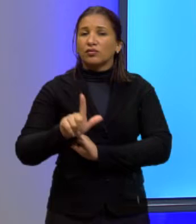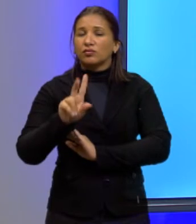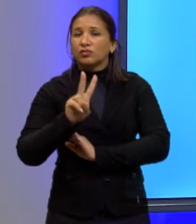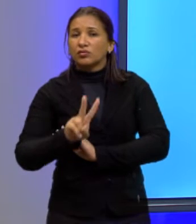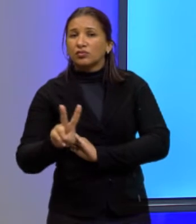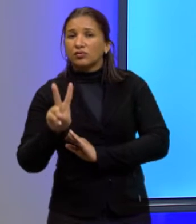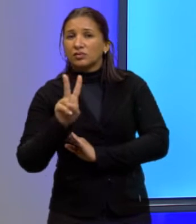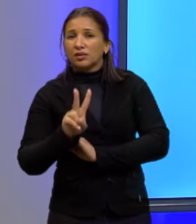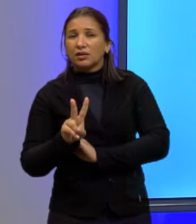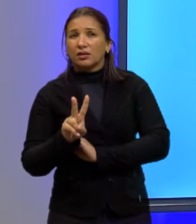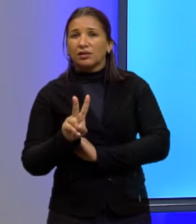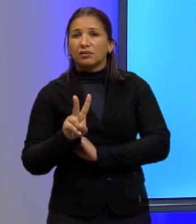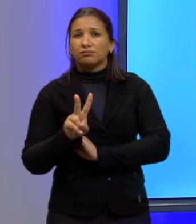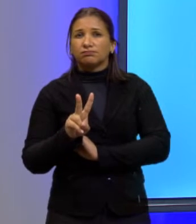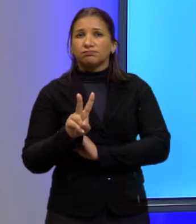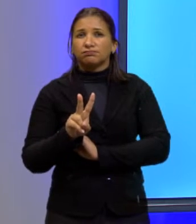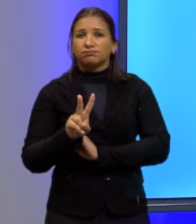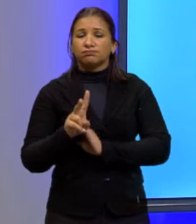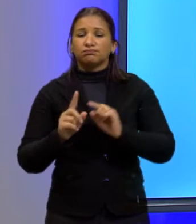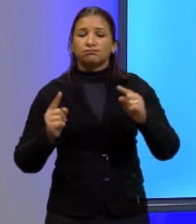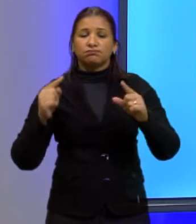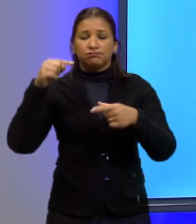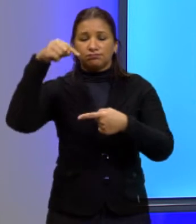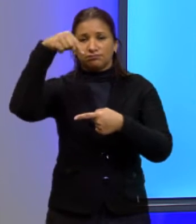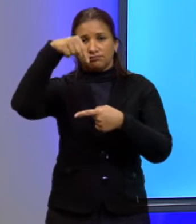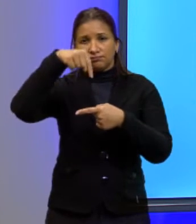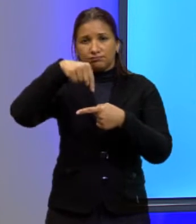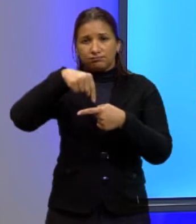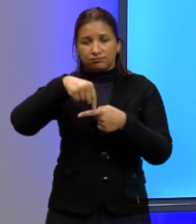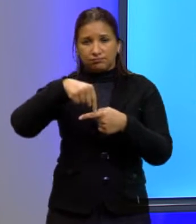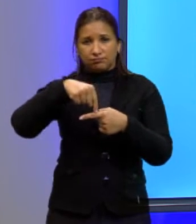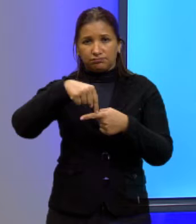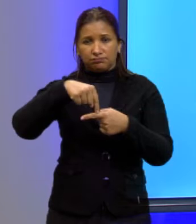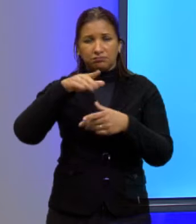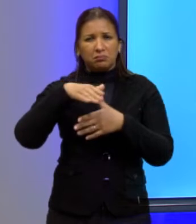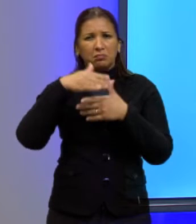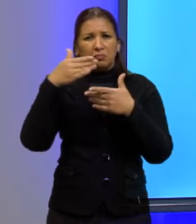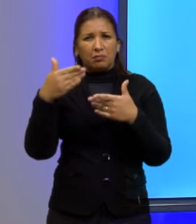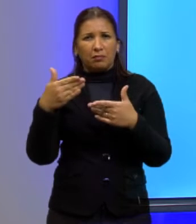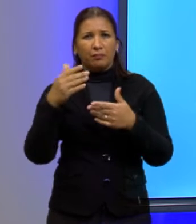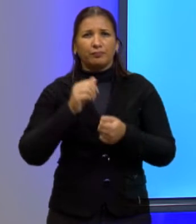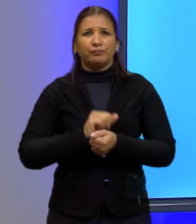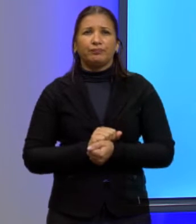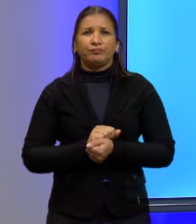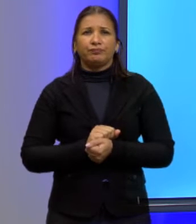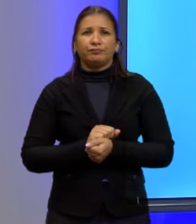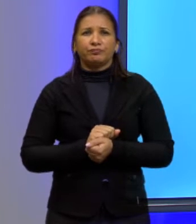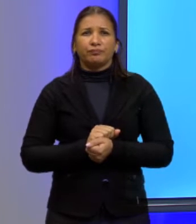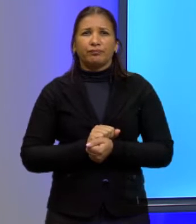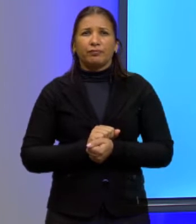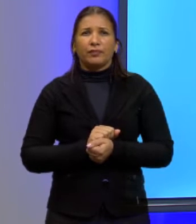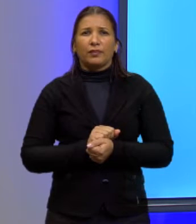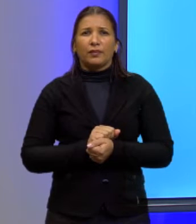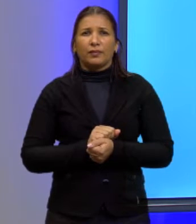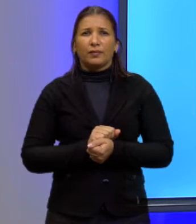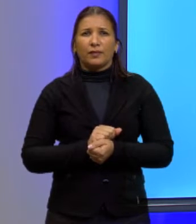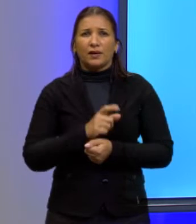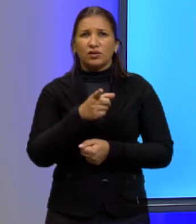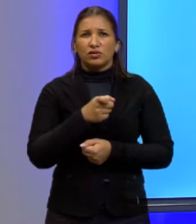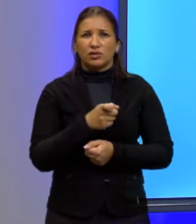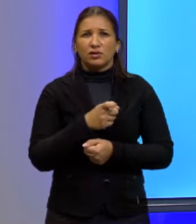vértices da minha parábola. Então, os vértices da parábola, quem são? O X do vértice, menos B sobre 2A,